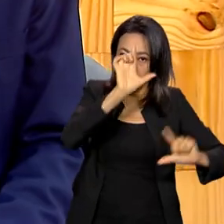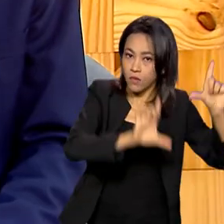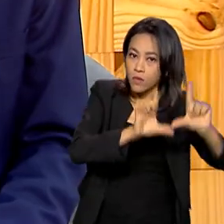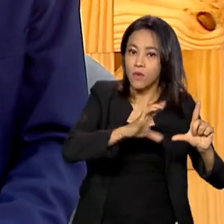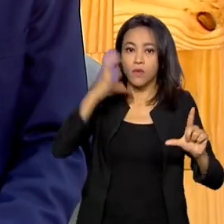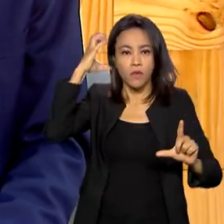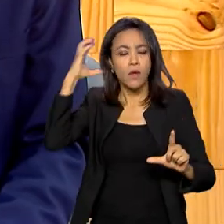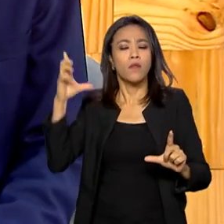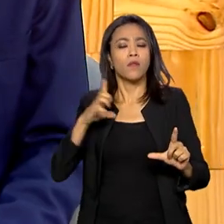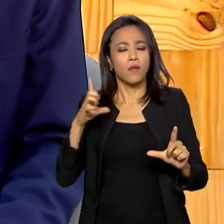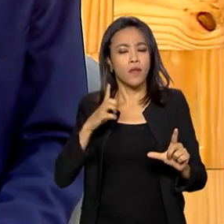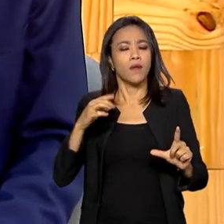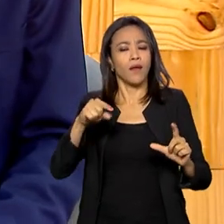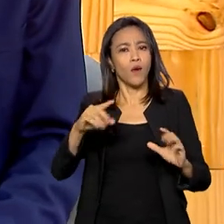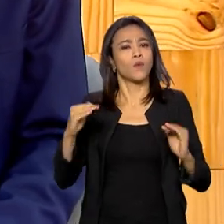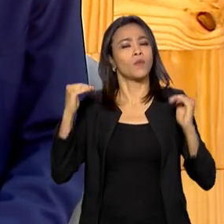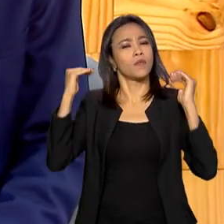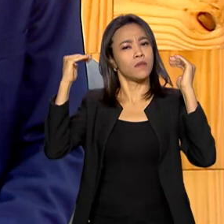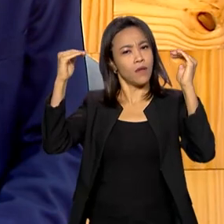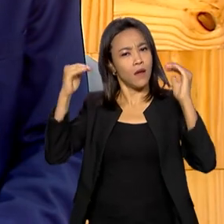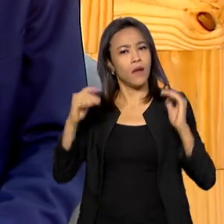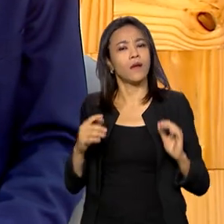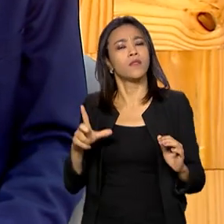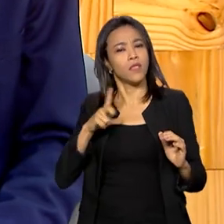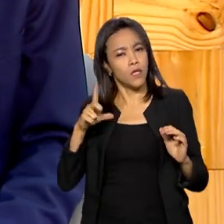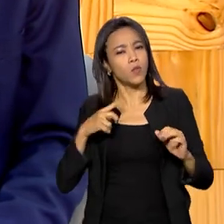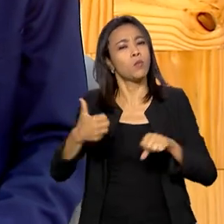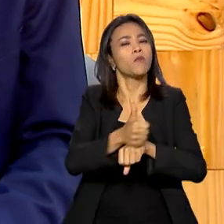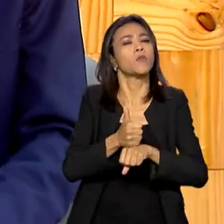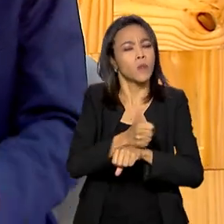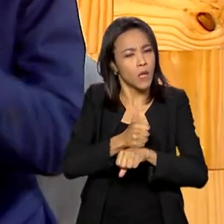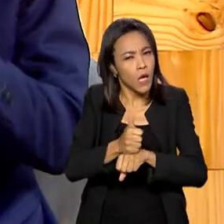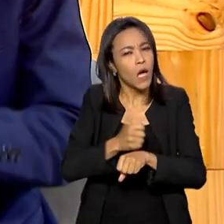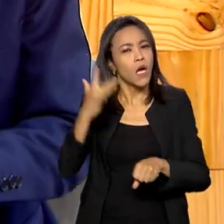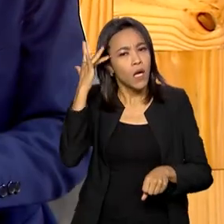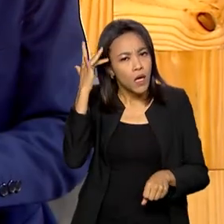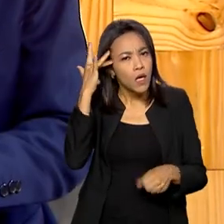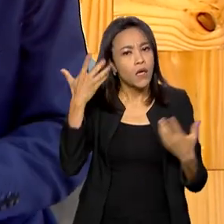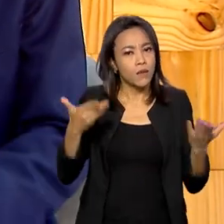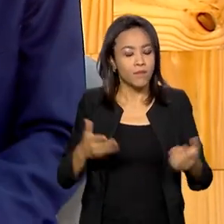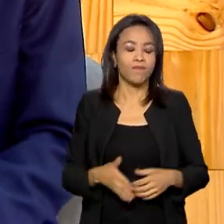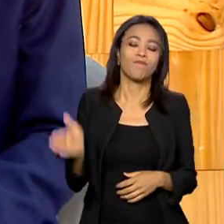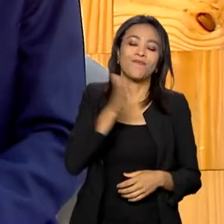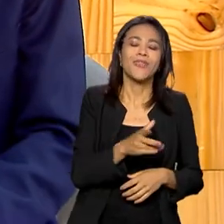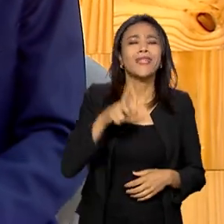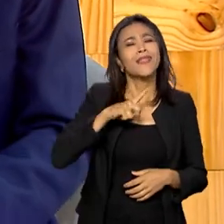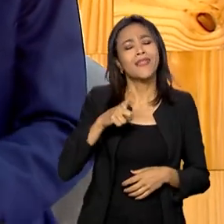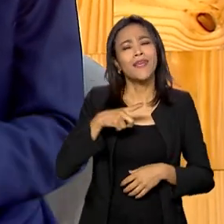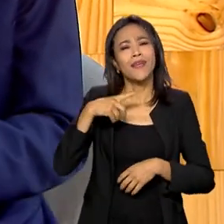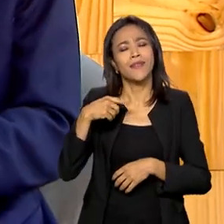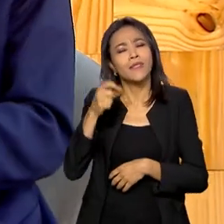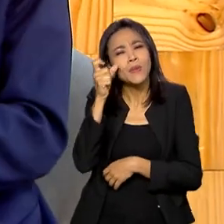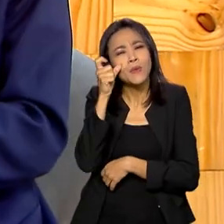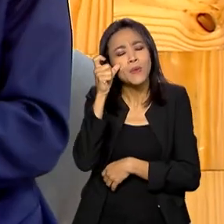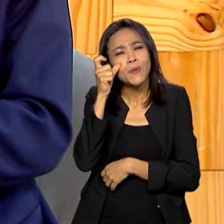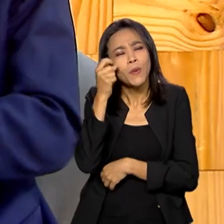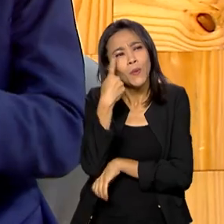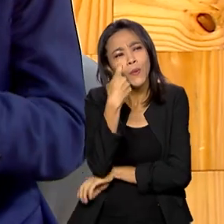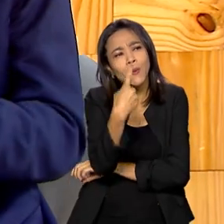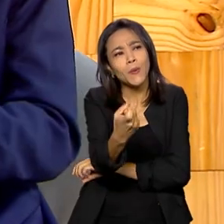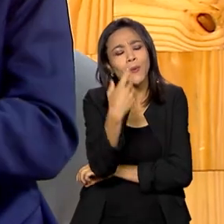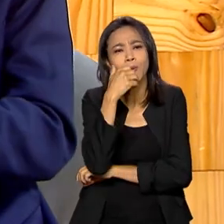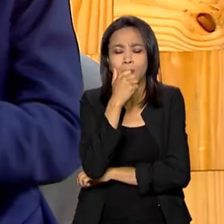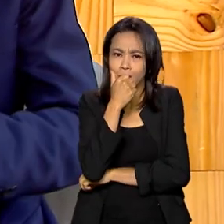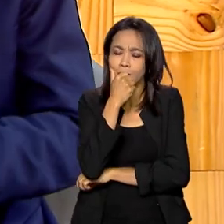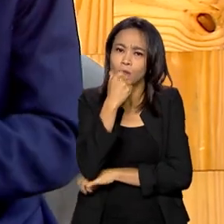reconhecida daquele veículo e dos profissionais que atuam ali. Exato. Agora, tem um dado curioso. A gente falou um pouquinho do surgimento do rádio